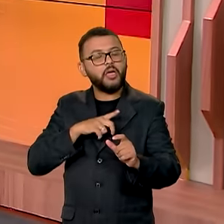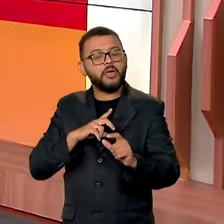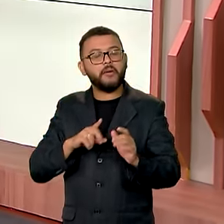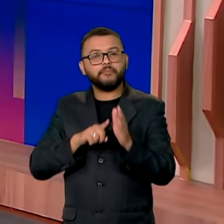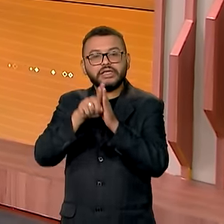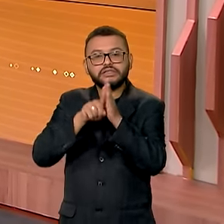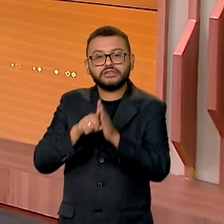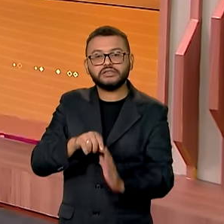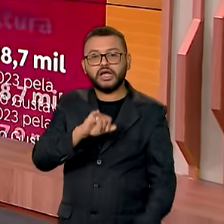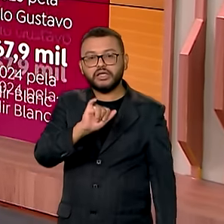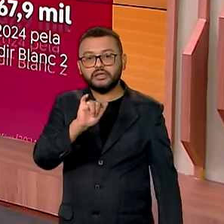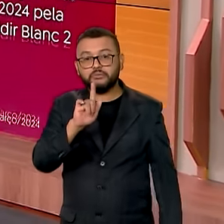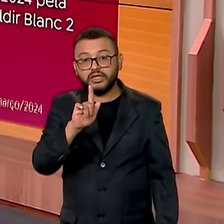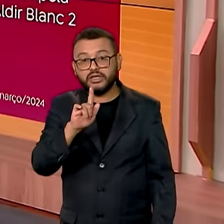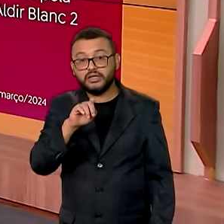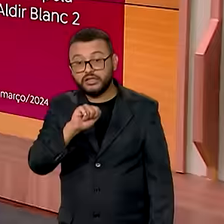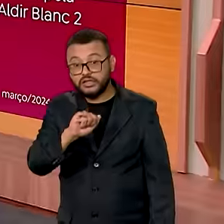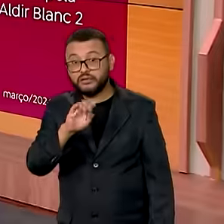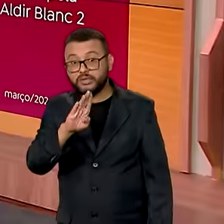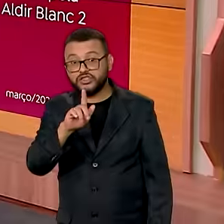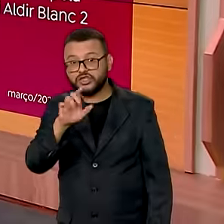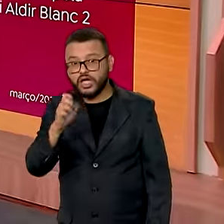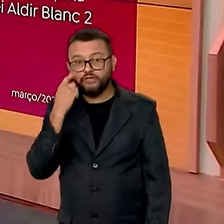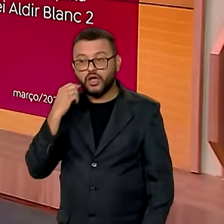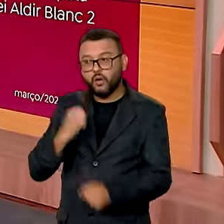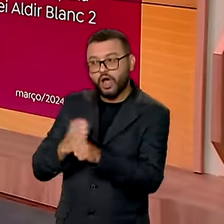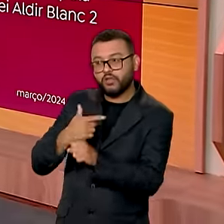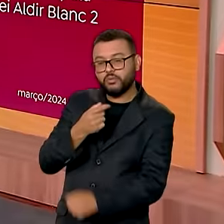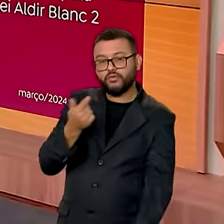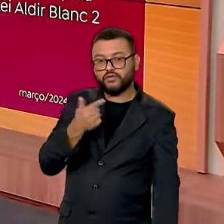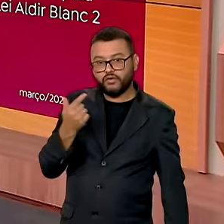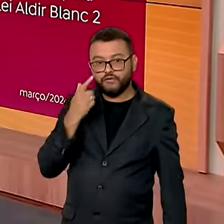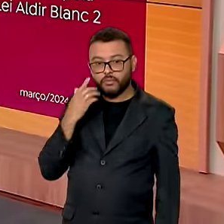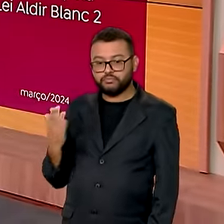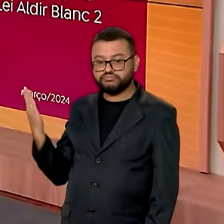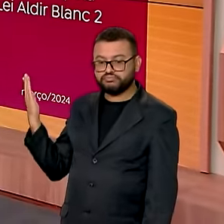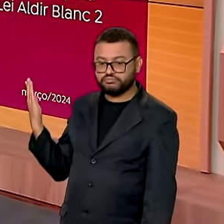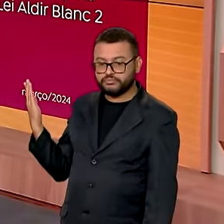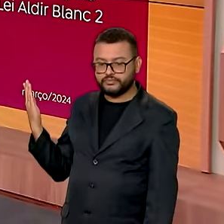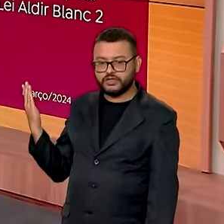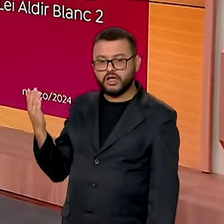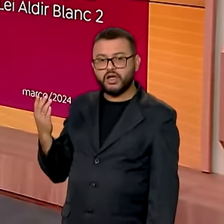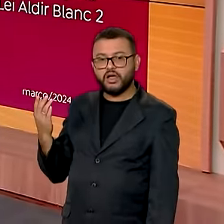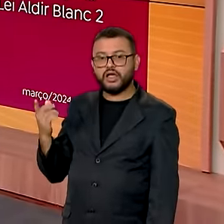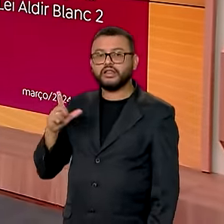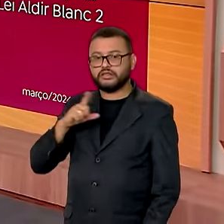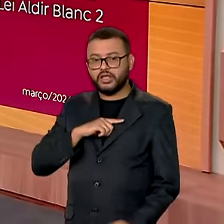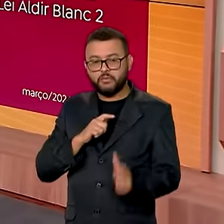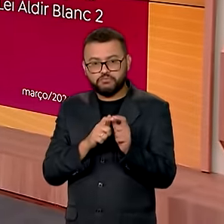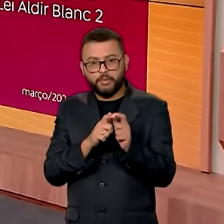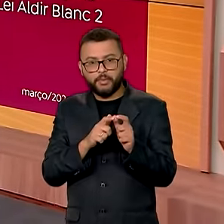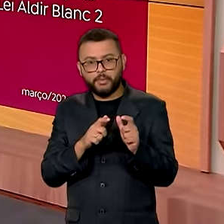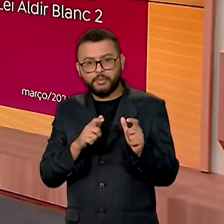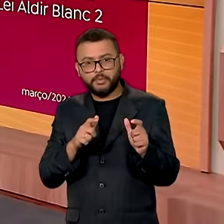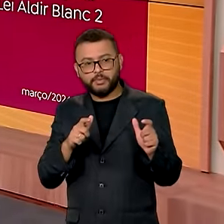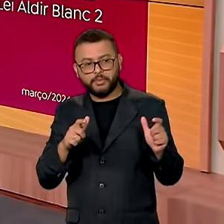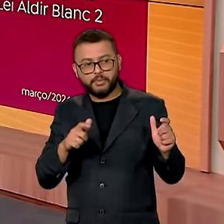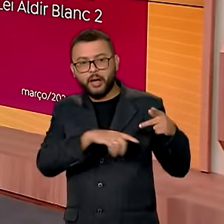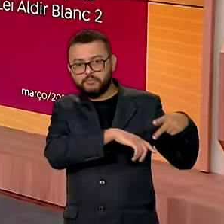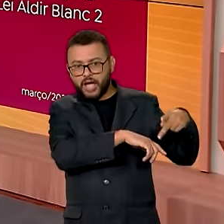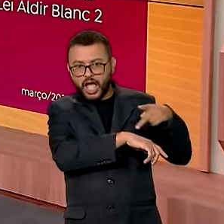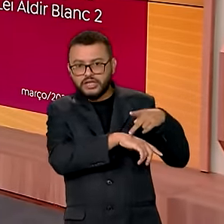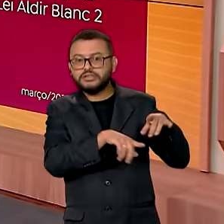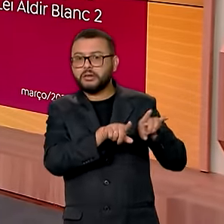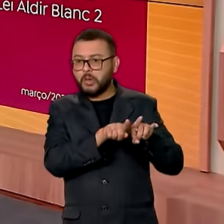de 2022. No telão aqui a gente pode ver que os índices de ocupação crescem em todo o país, claro,